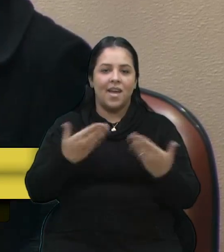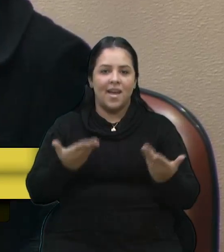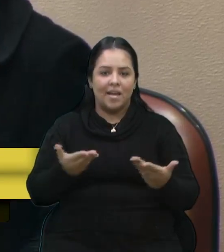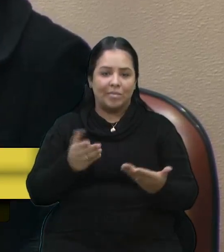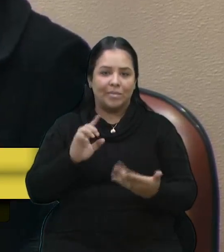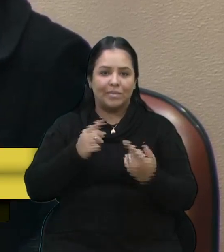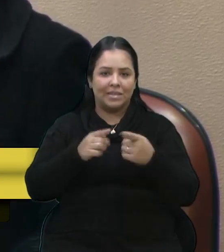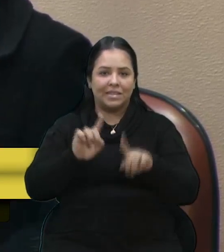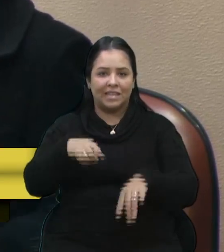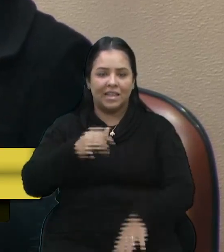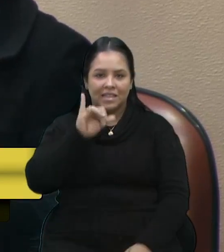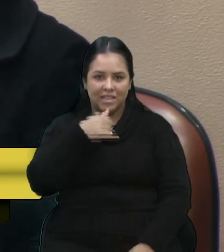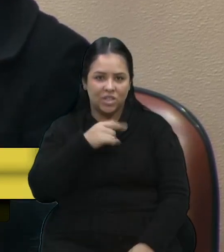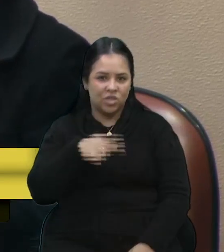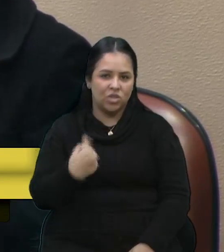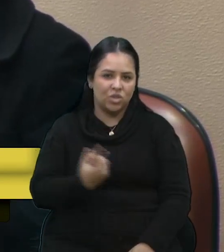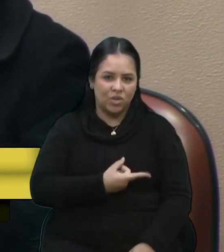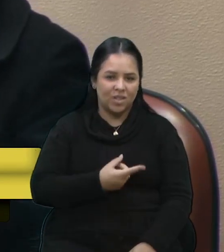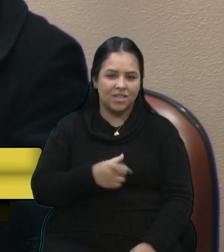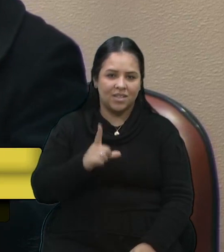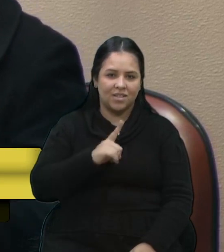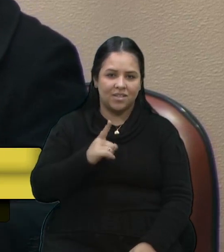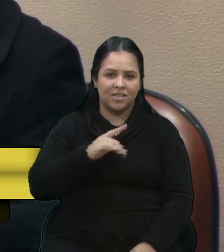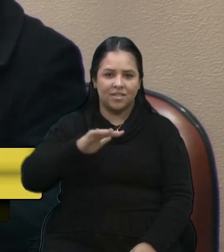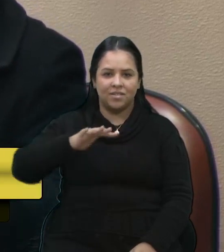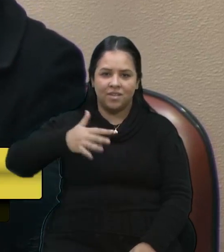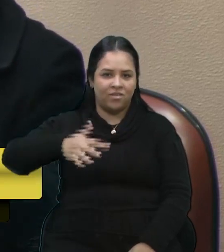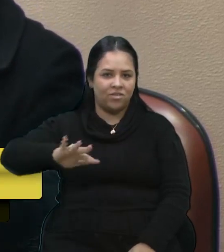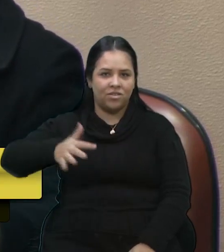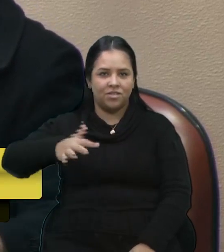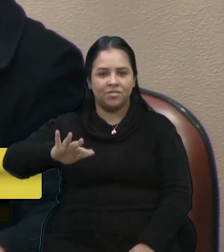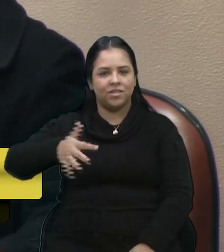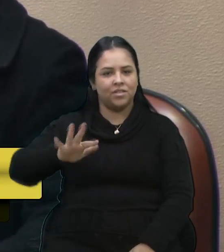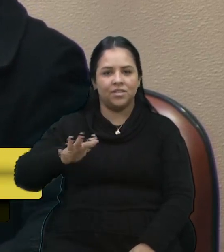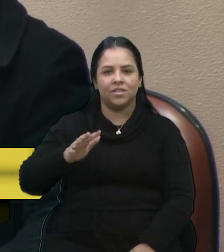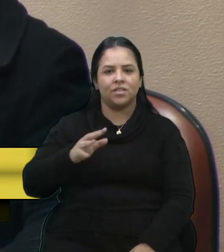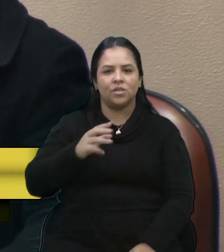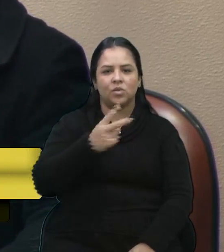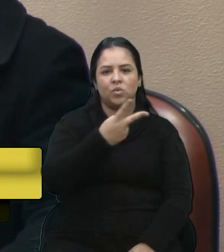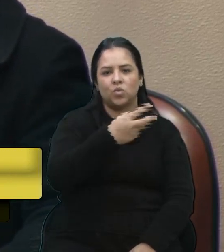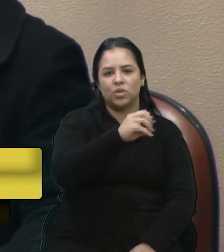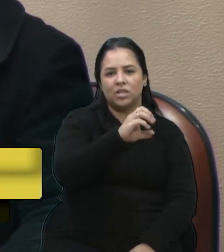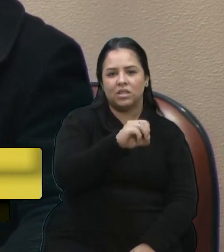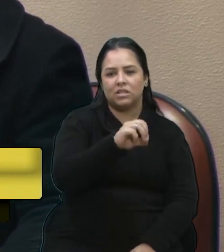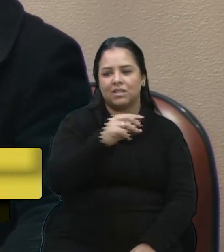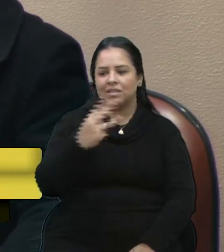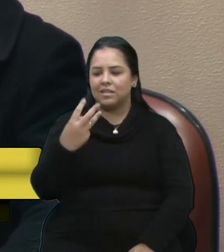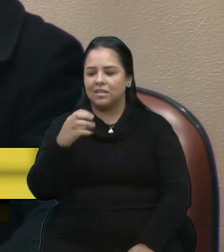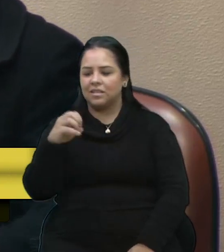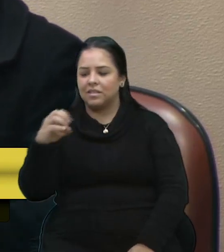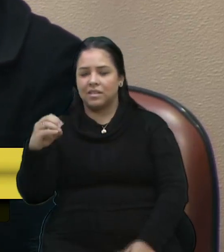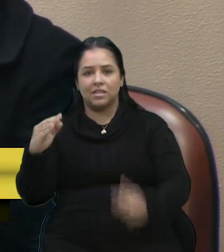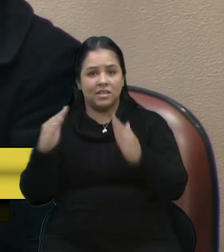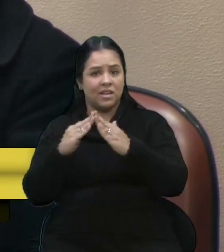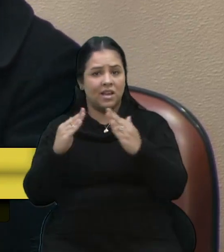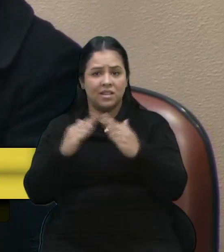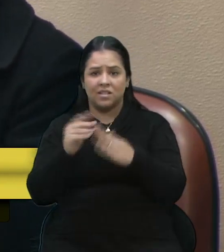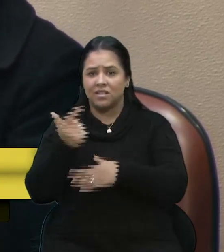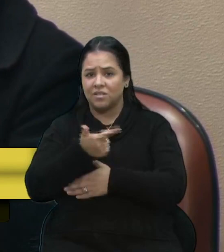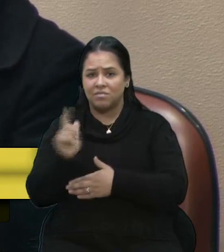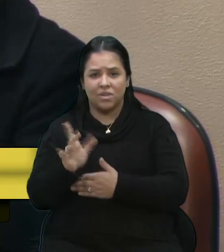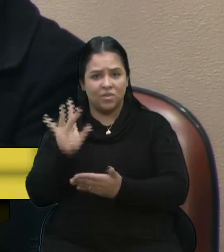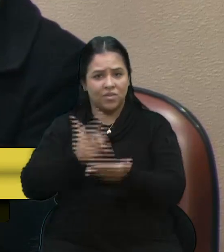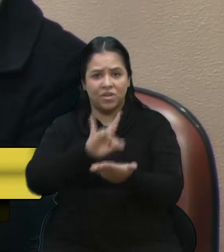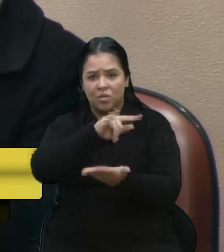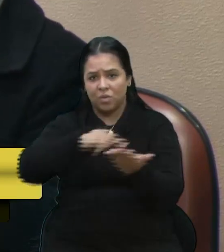nós temos lá mais ou menos entre 200 a 300 moradias de uma forma irregular, de pessoas